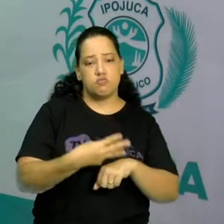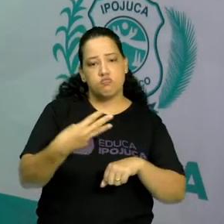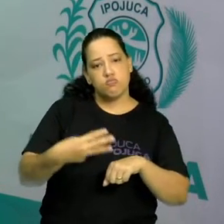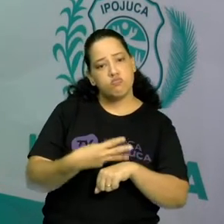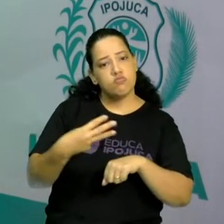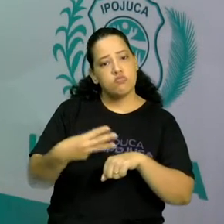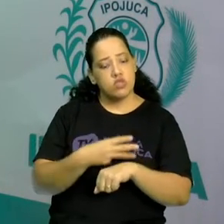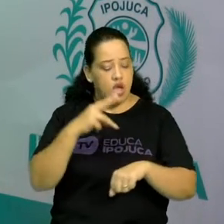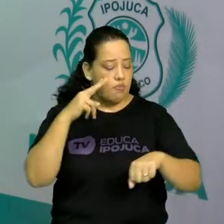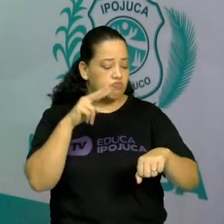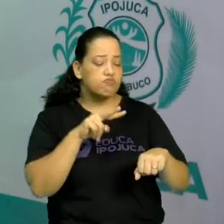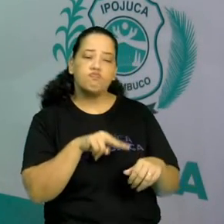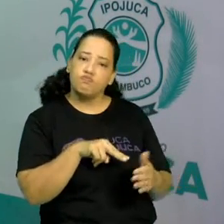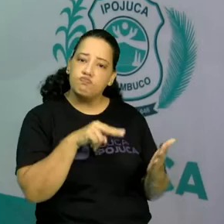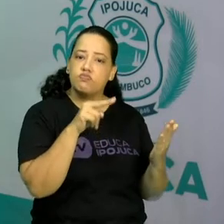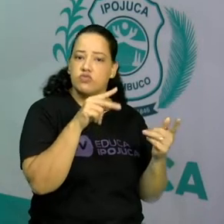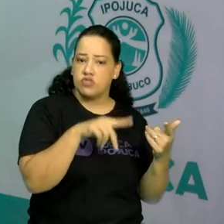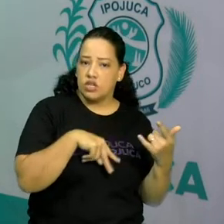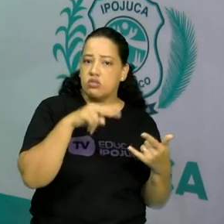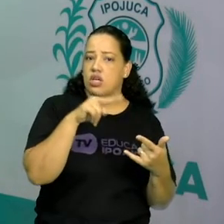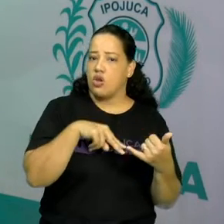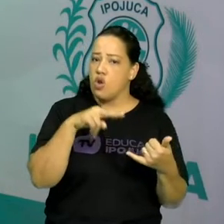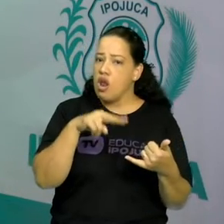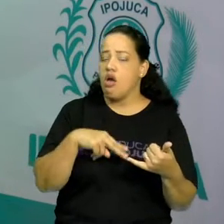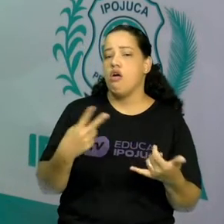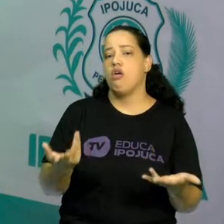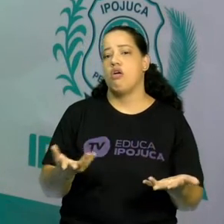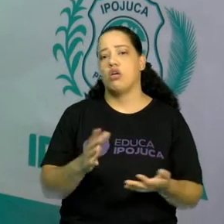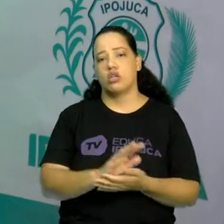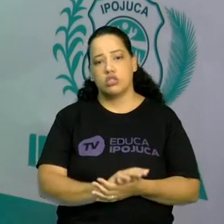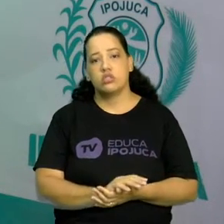mas que a gente tem acesso também quando a gente vai buscar alguma notícia.